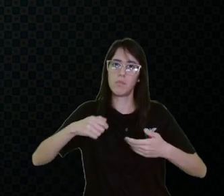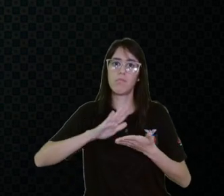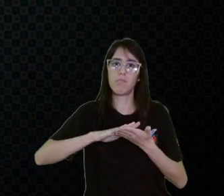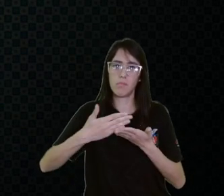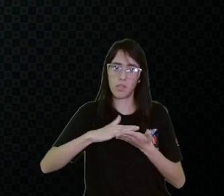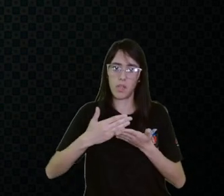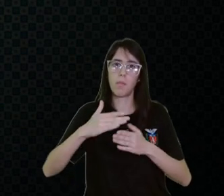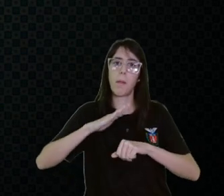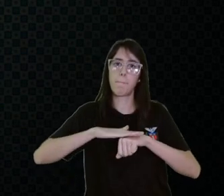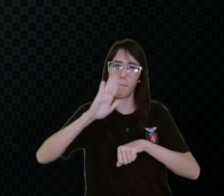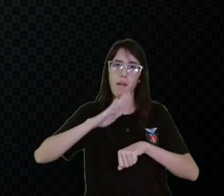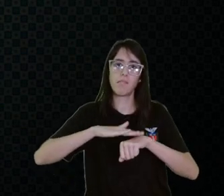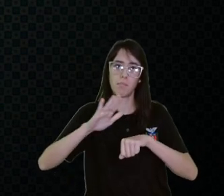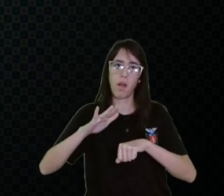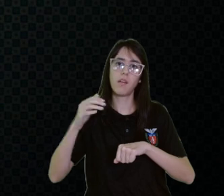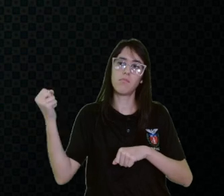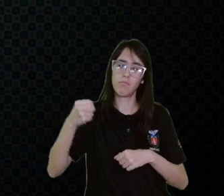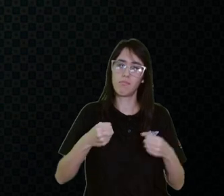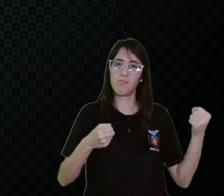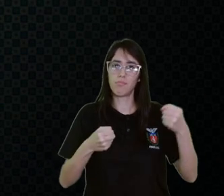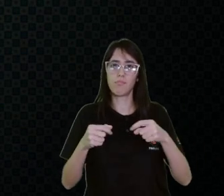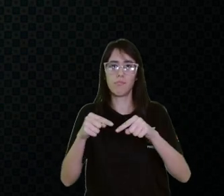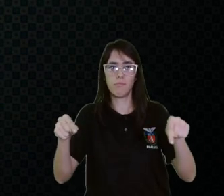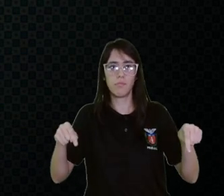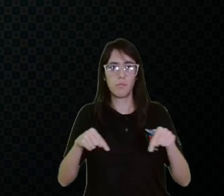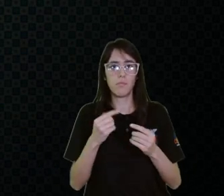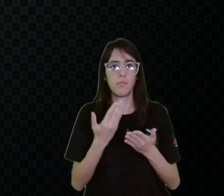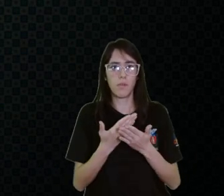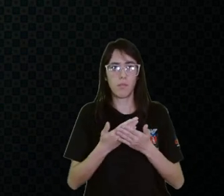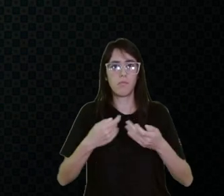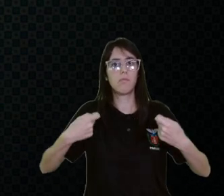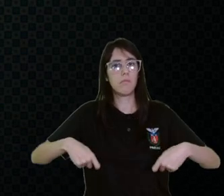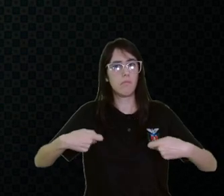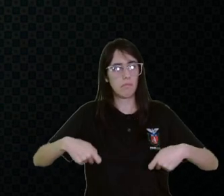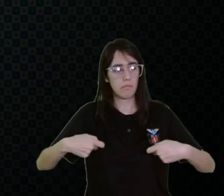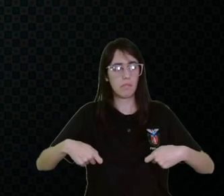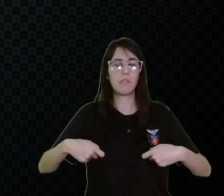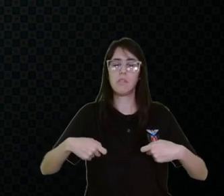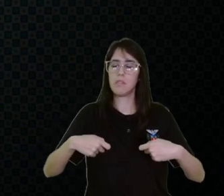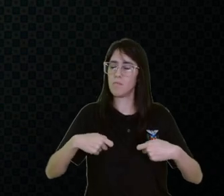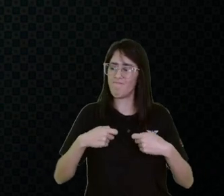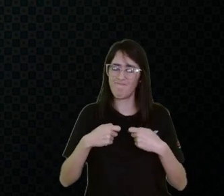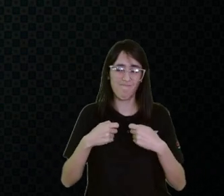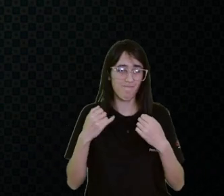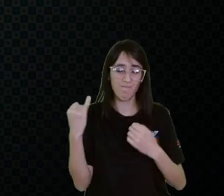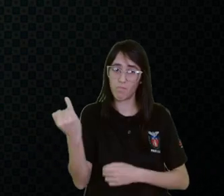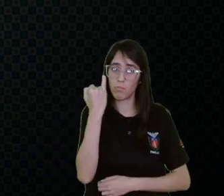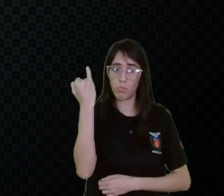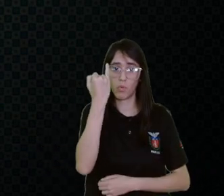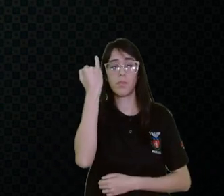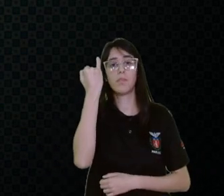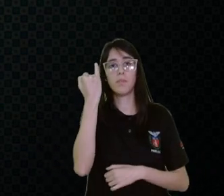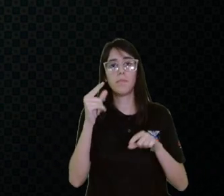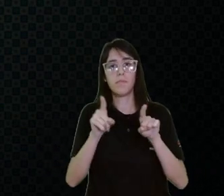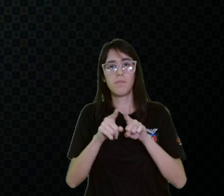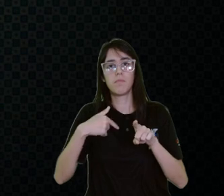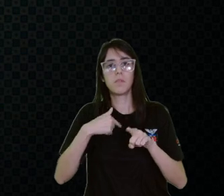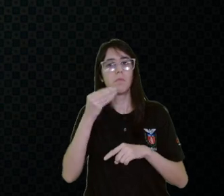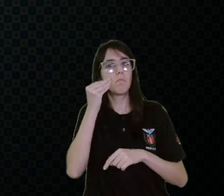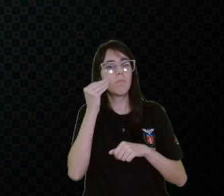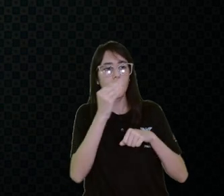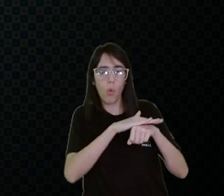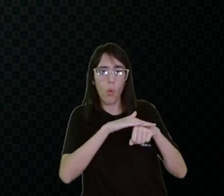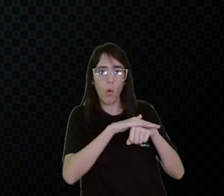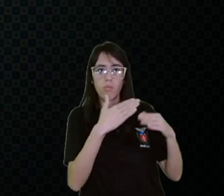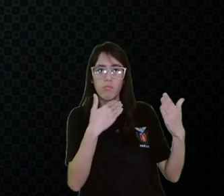intérpretes em sala de aula. A gente precisa muito, já estou falando aqui também com eles, eu